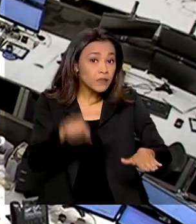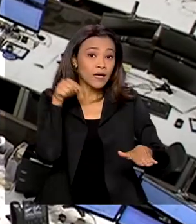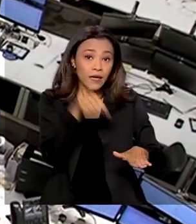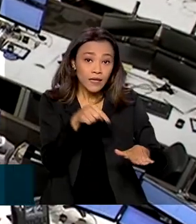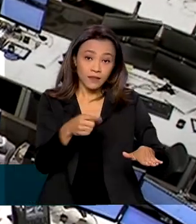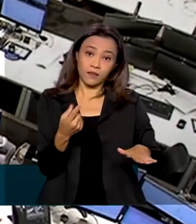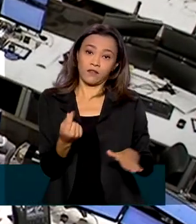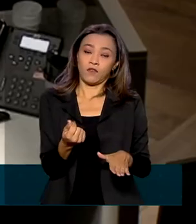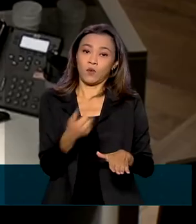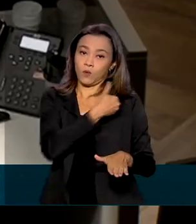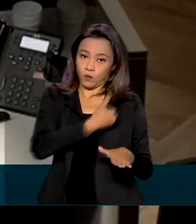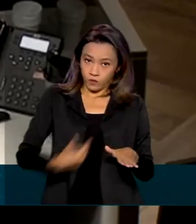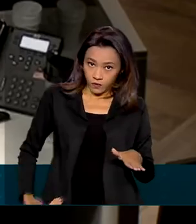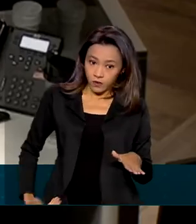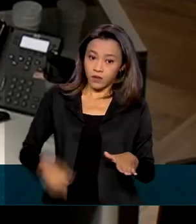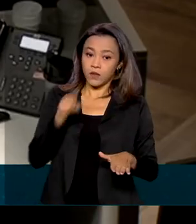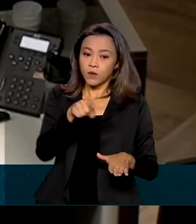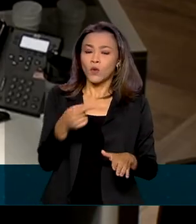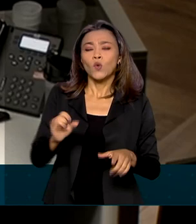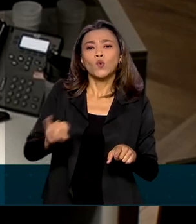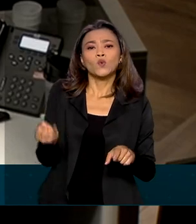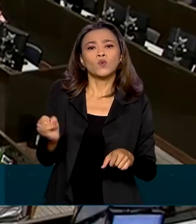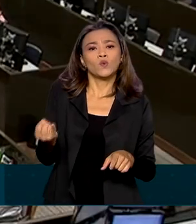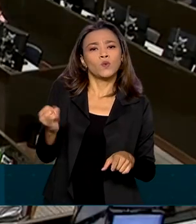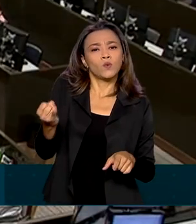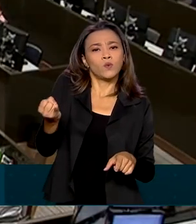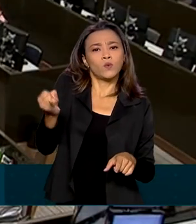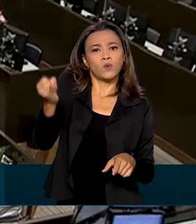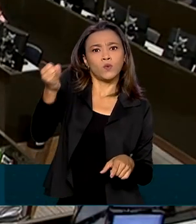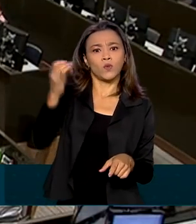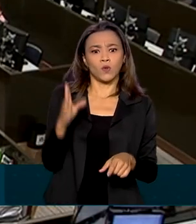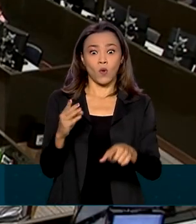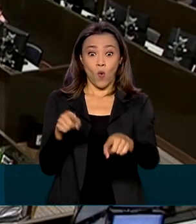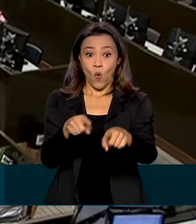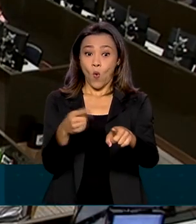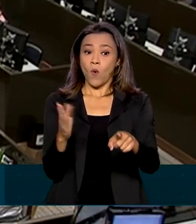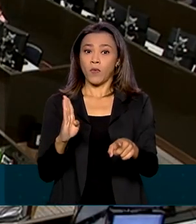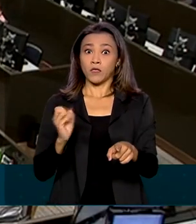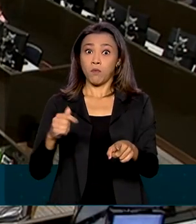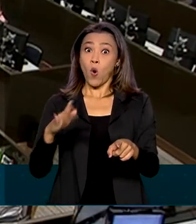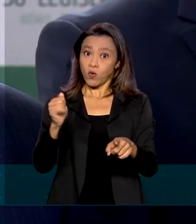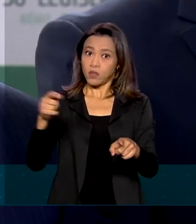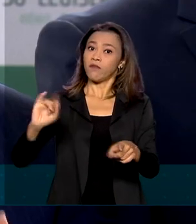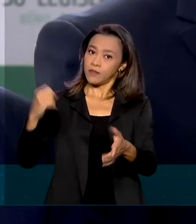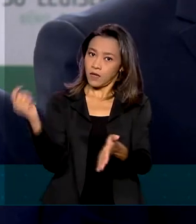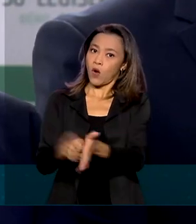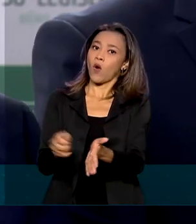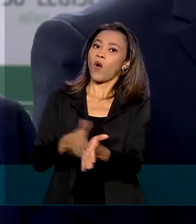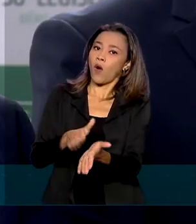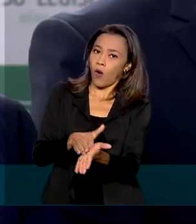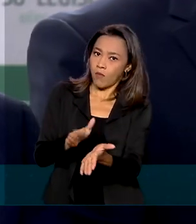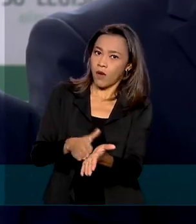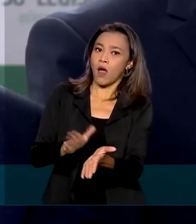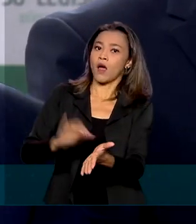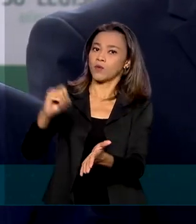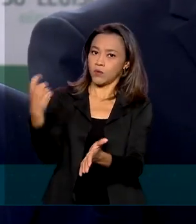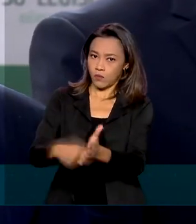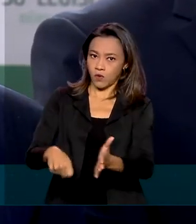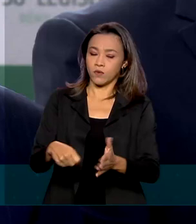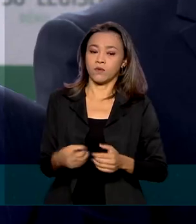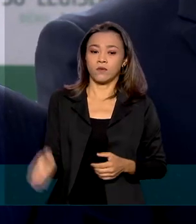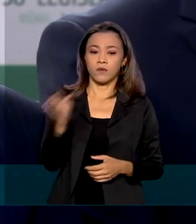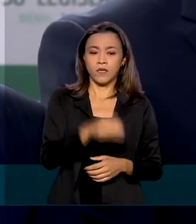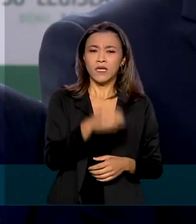públicos, os lucros sobre aplicações e operações nas bolsas passam a ser tributados. 30 milhões de brasileiros